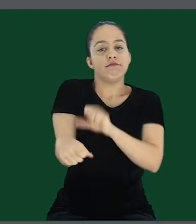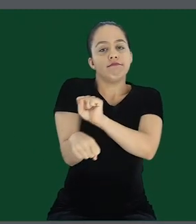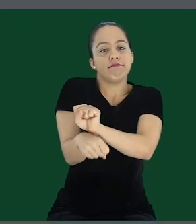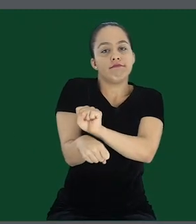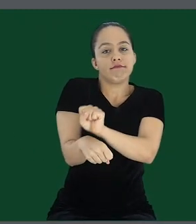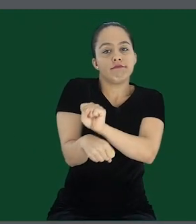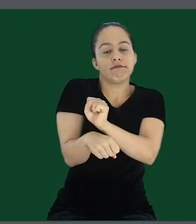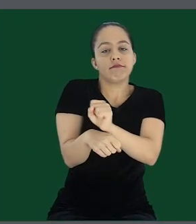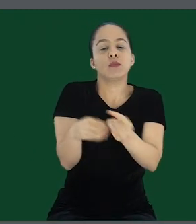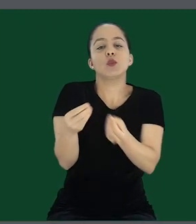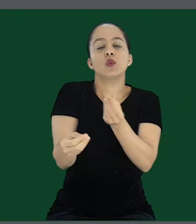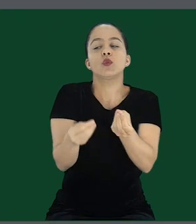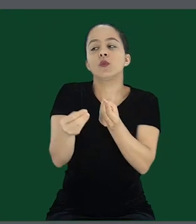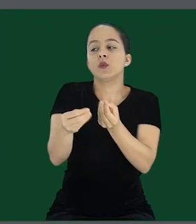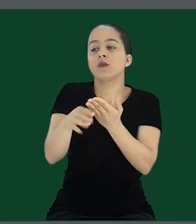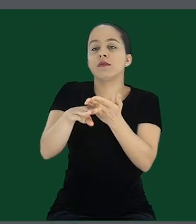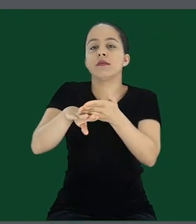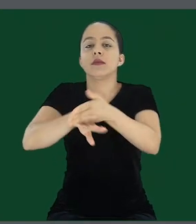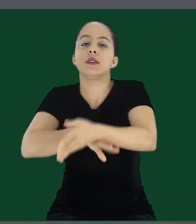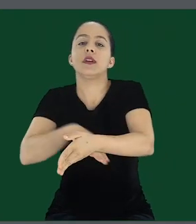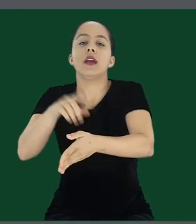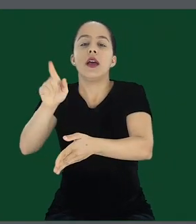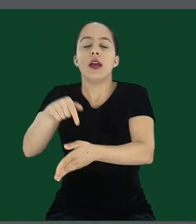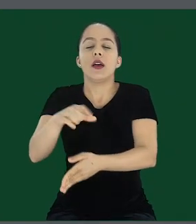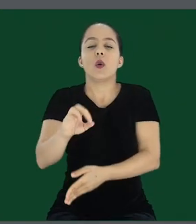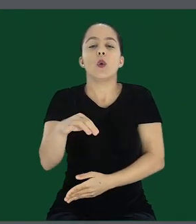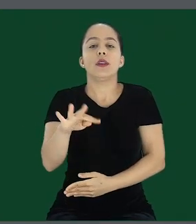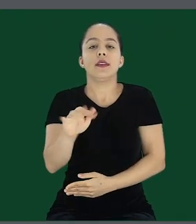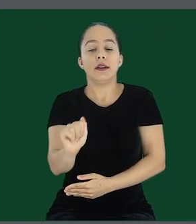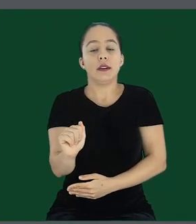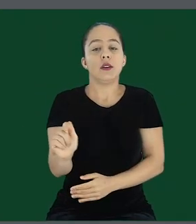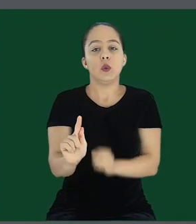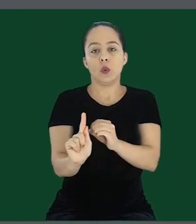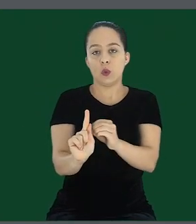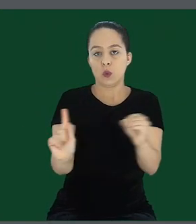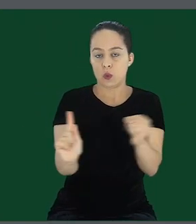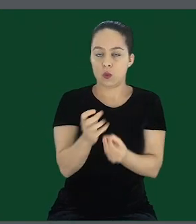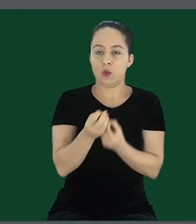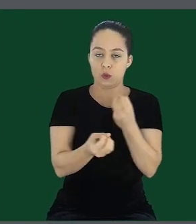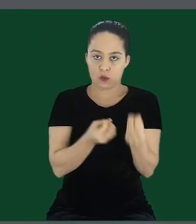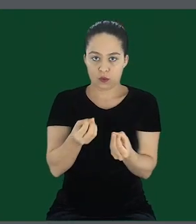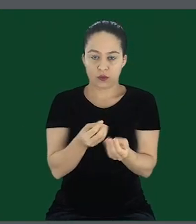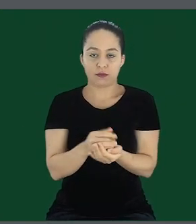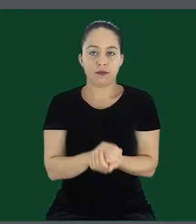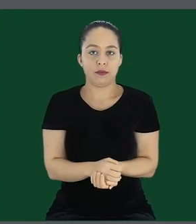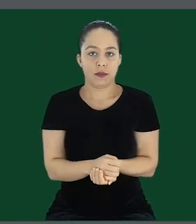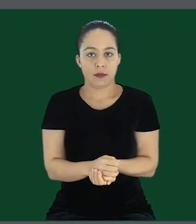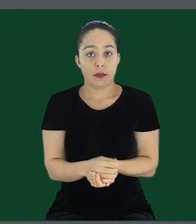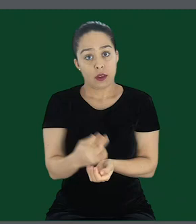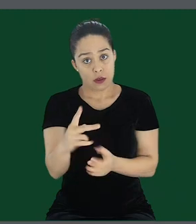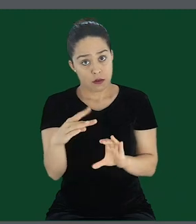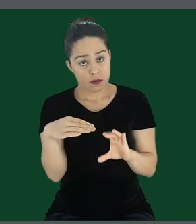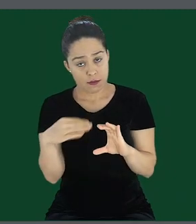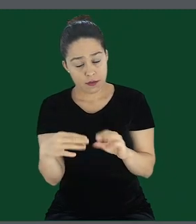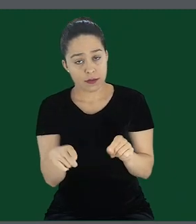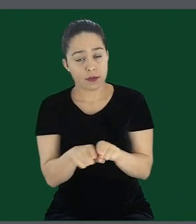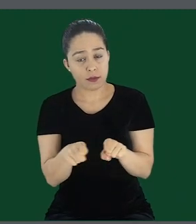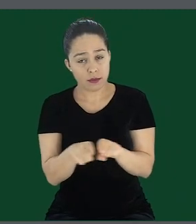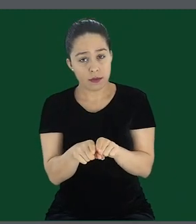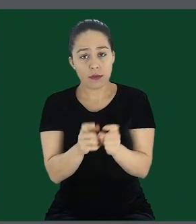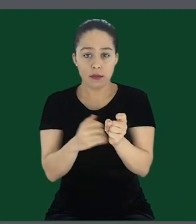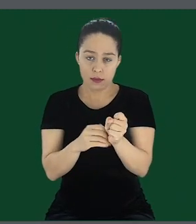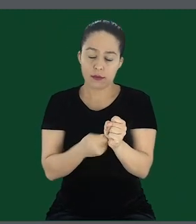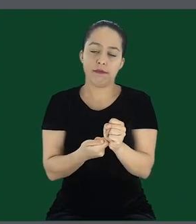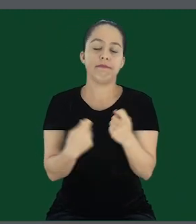antes de tentar o acesso com a conta do Google, para acessar a conta do Google